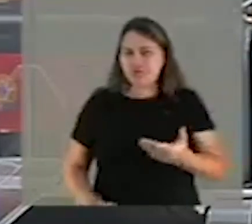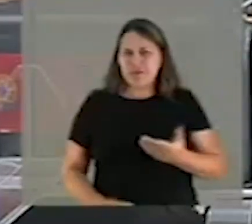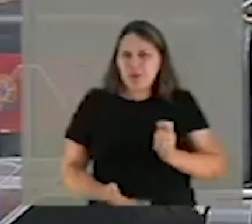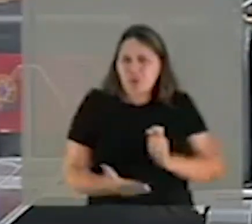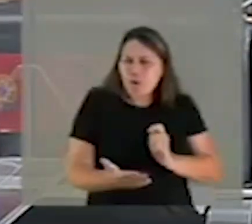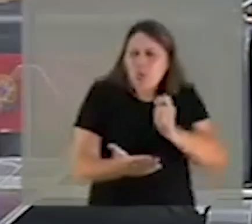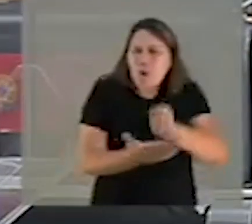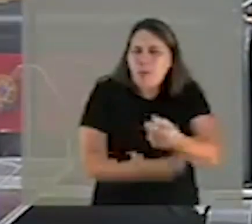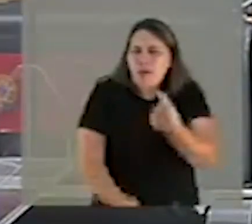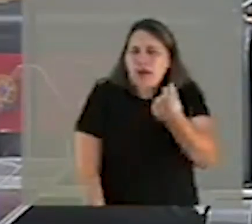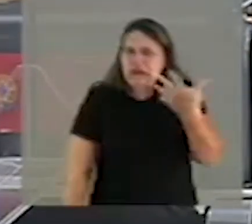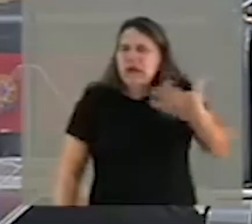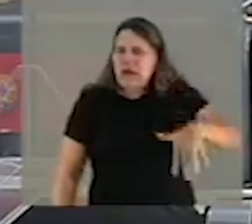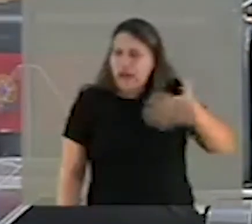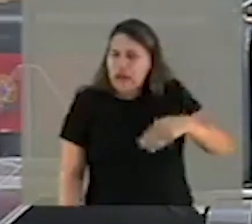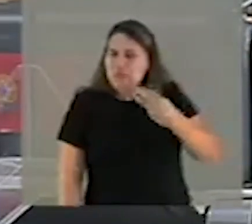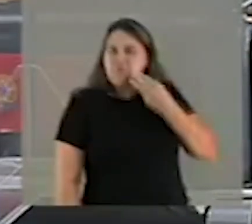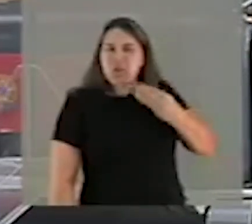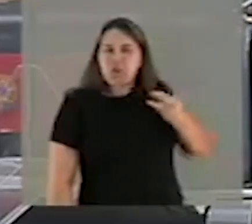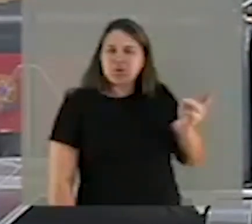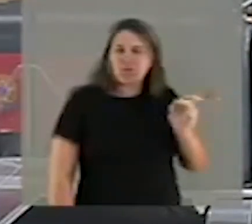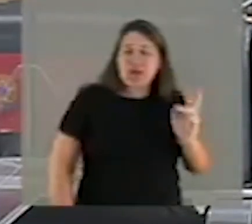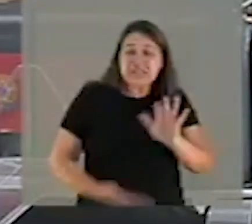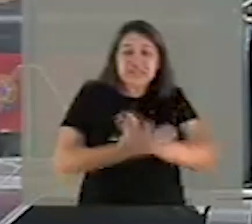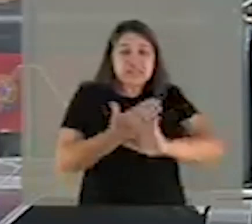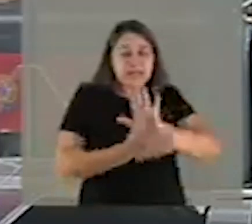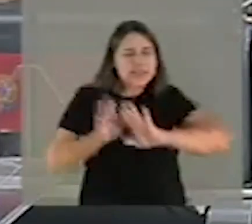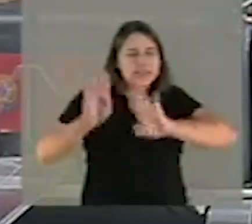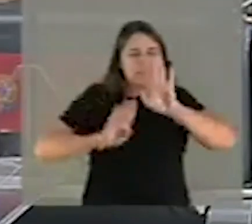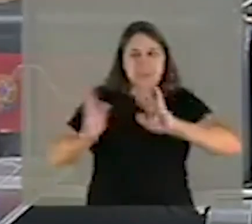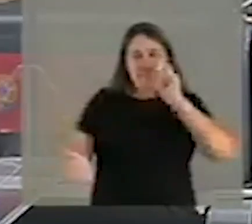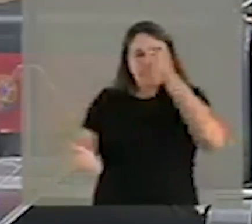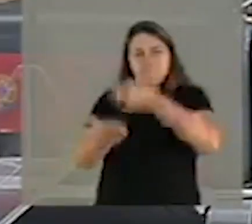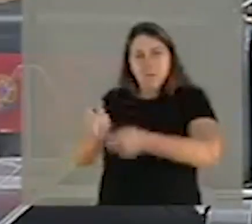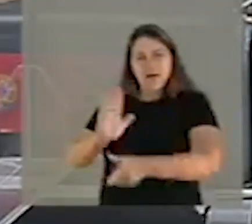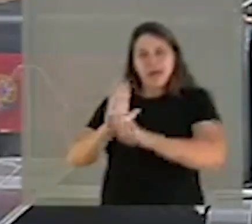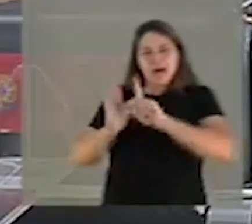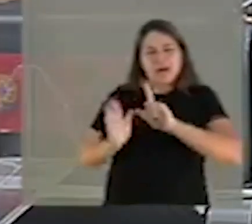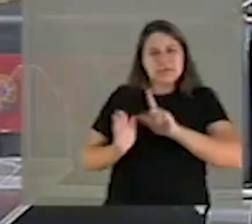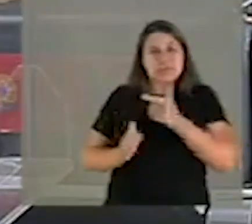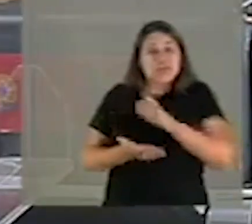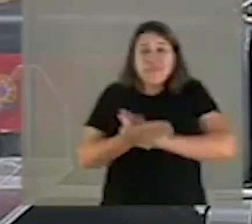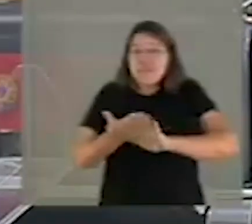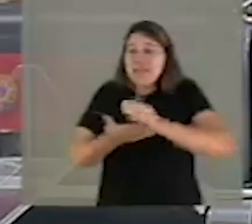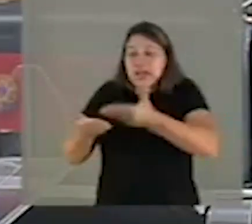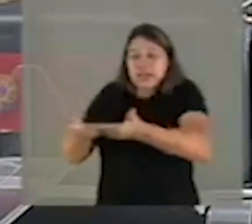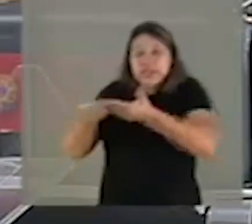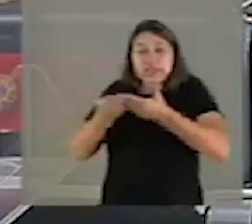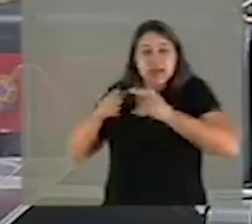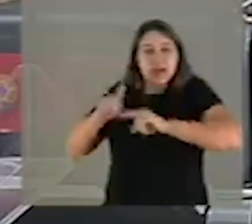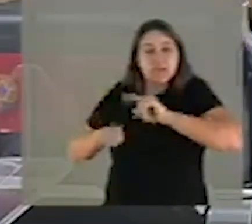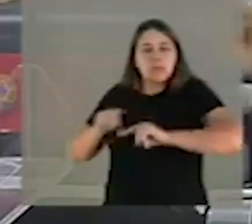licitação, com direcionamento, pagamento antecipado, sem entrega de equipamentos